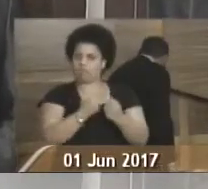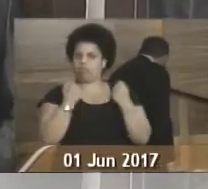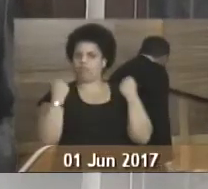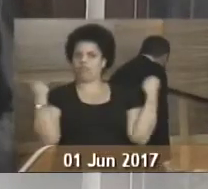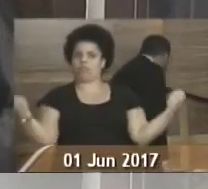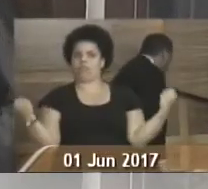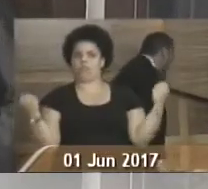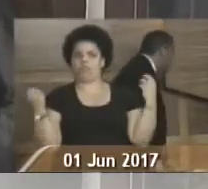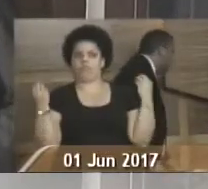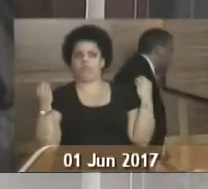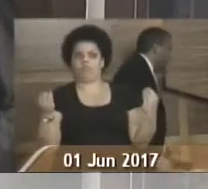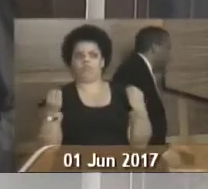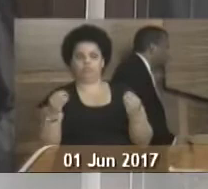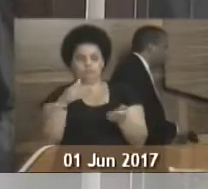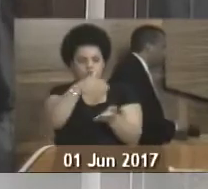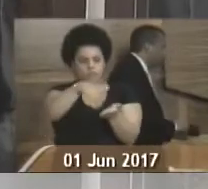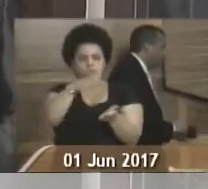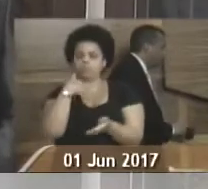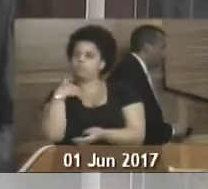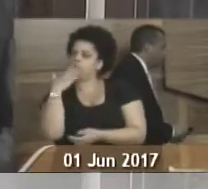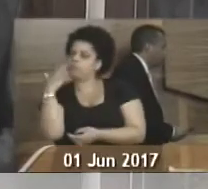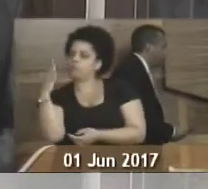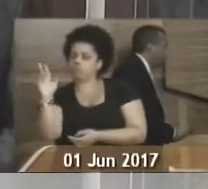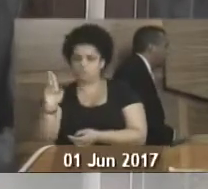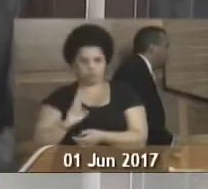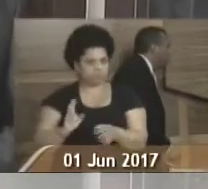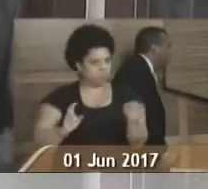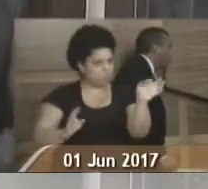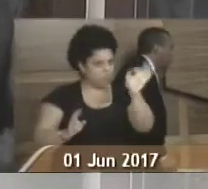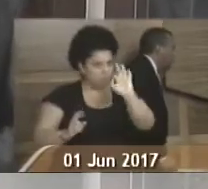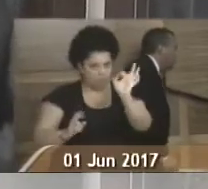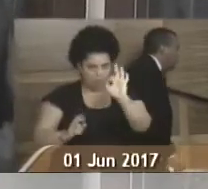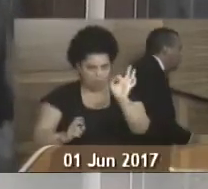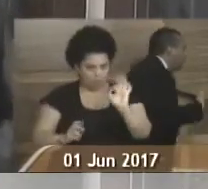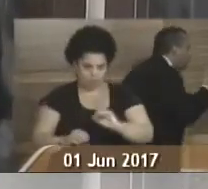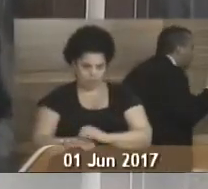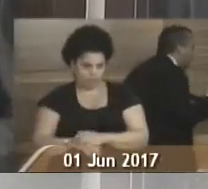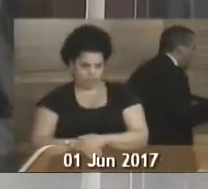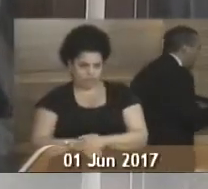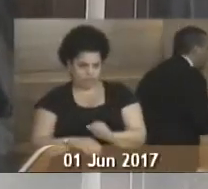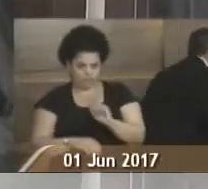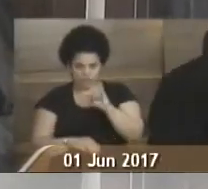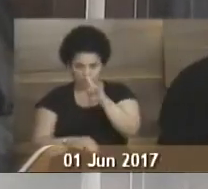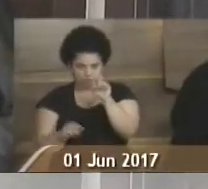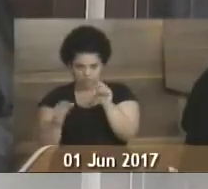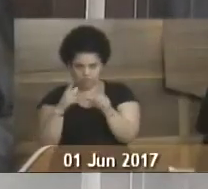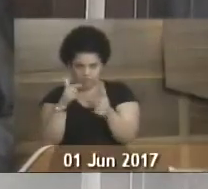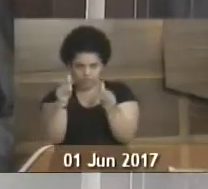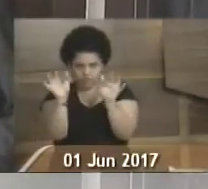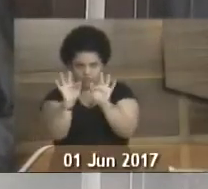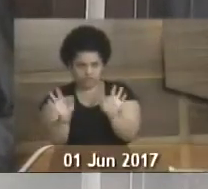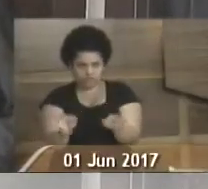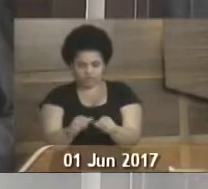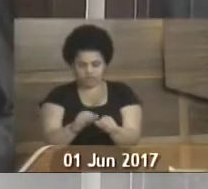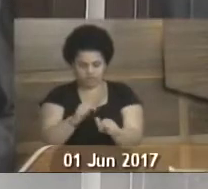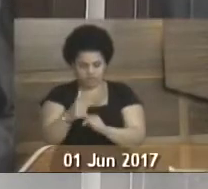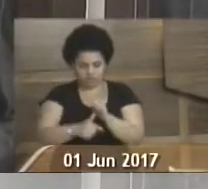secretário, o secretário não me respondeu, nem nada. Se não está feliz, secretário,